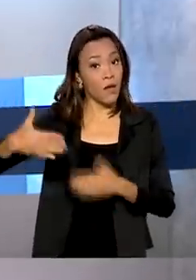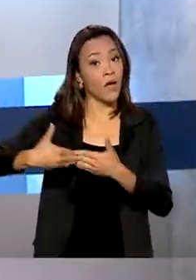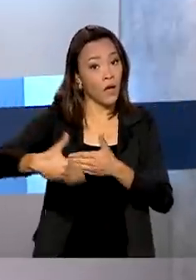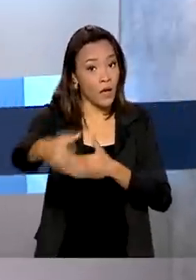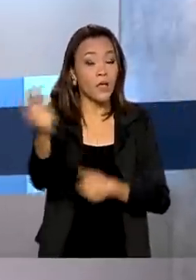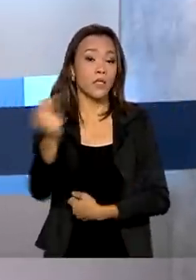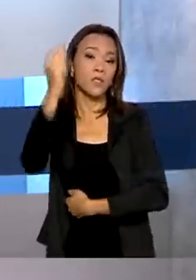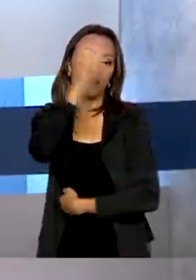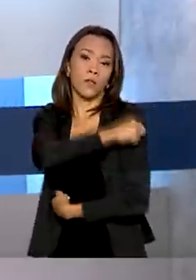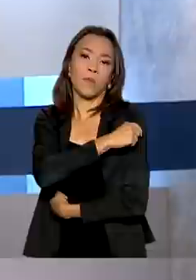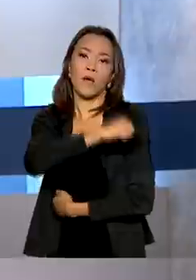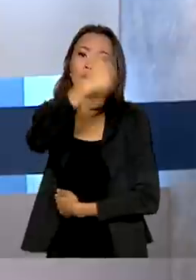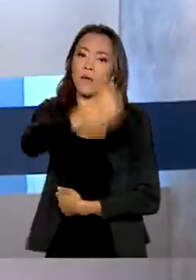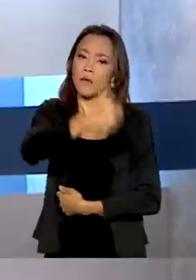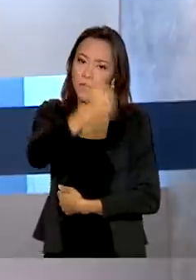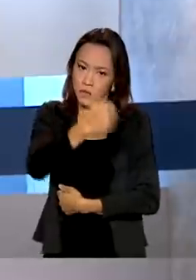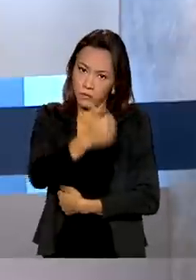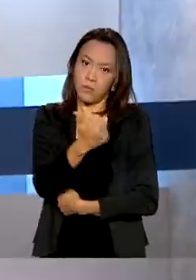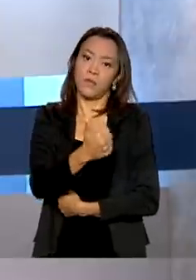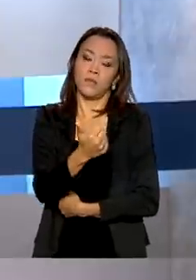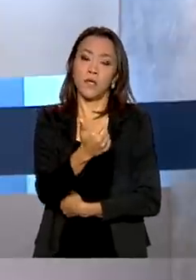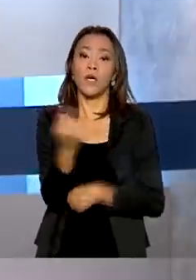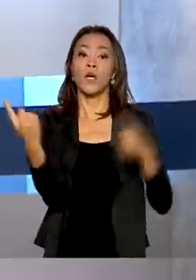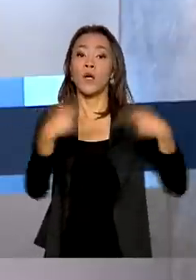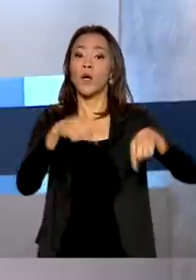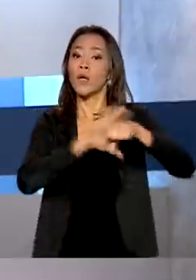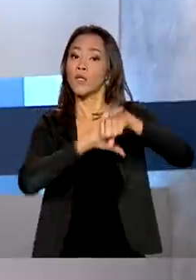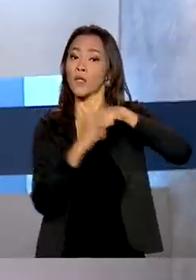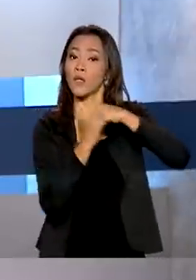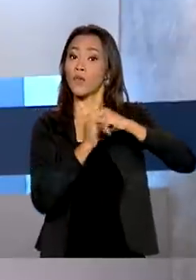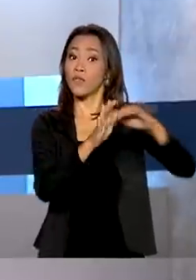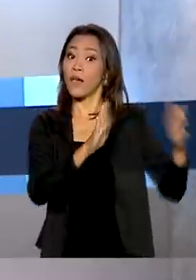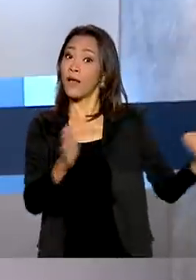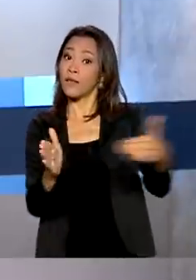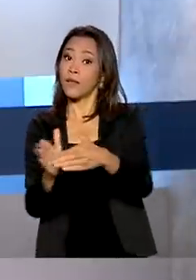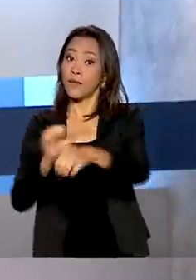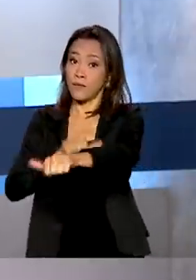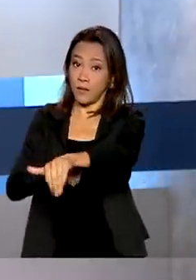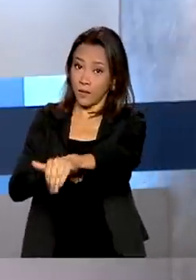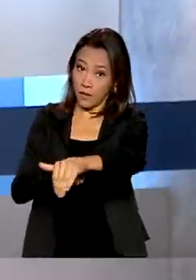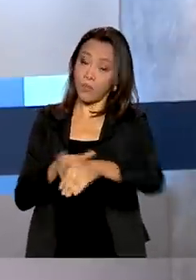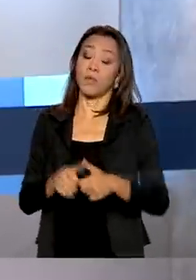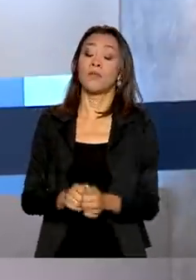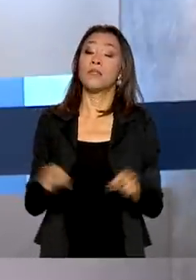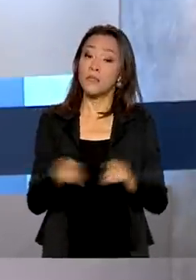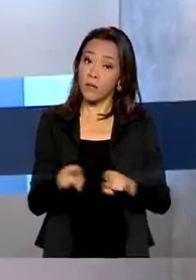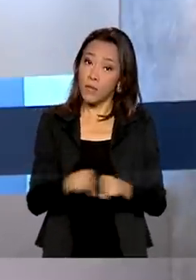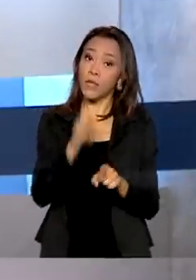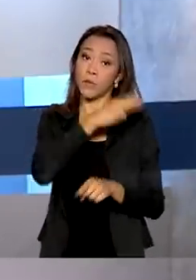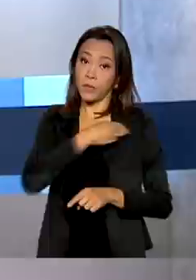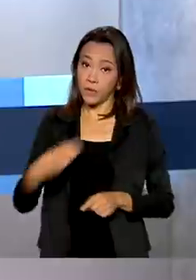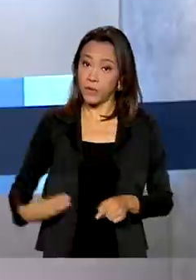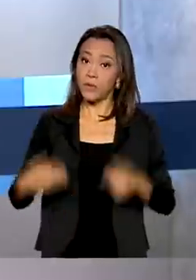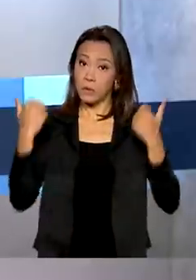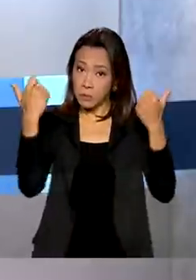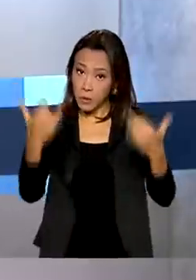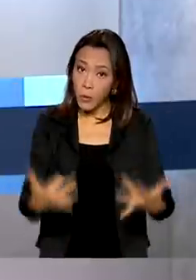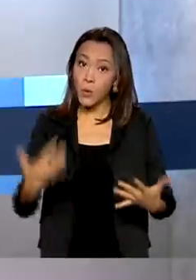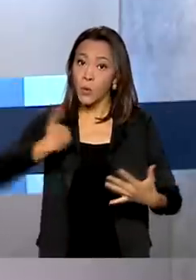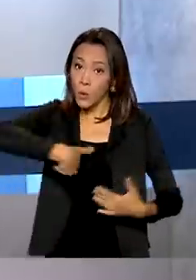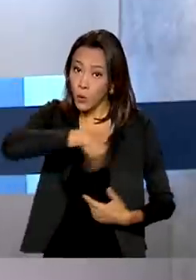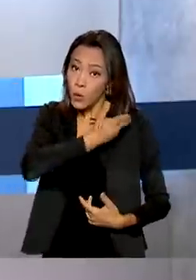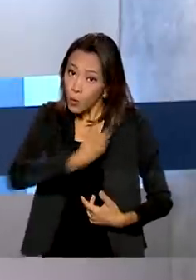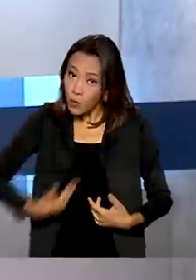primeira dose da vacina contra a Covid-19, até setembro. Marcelo Queiroga também afirmou que o governo se prepara para um